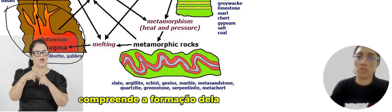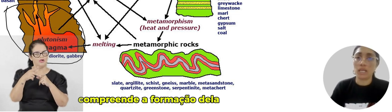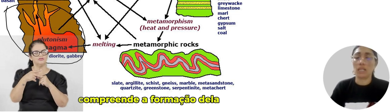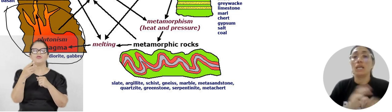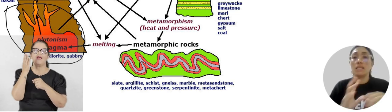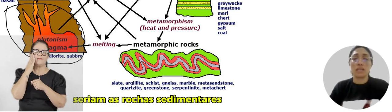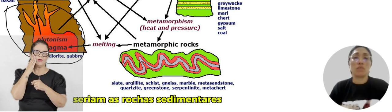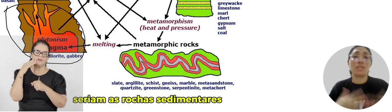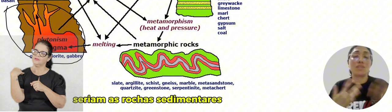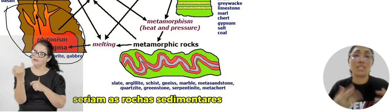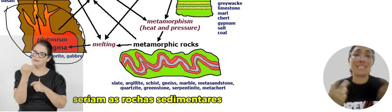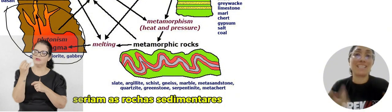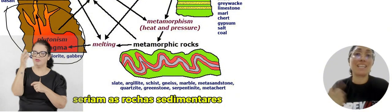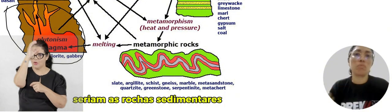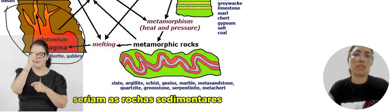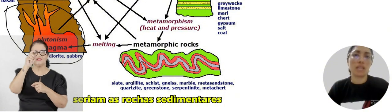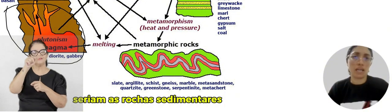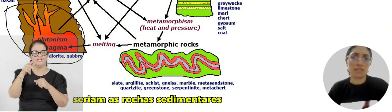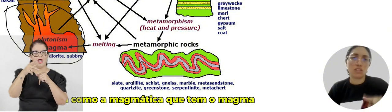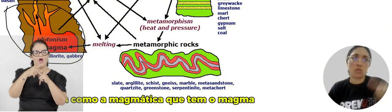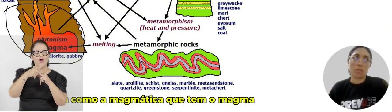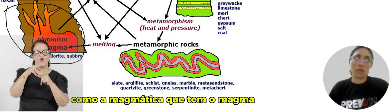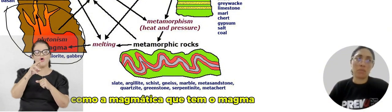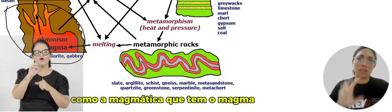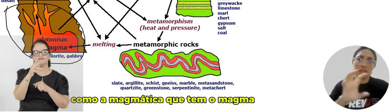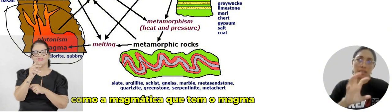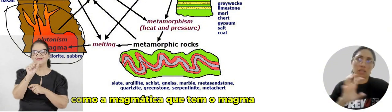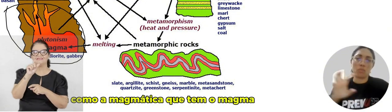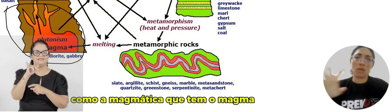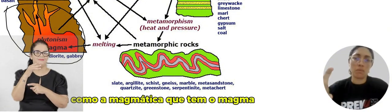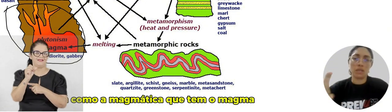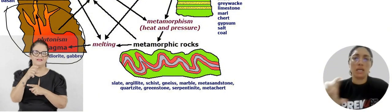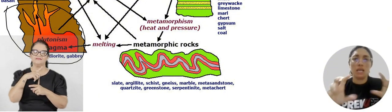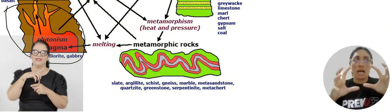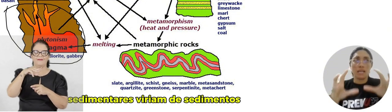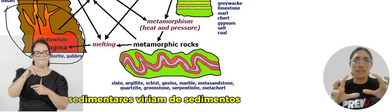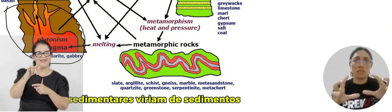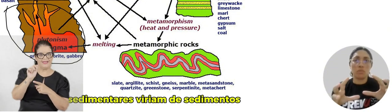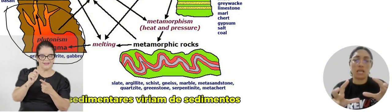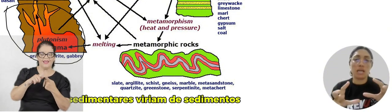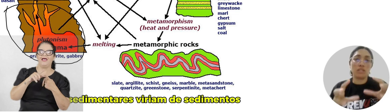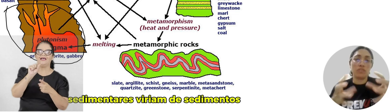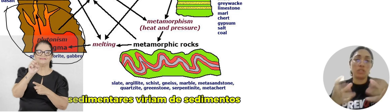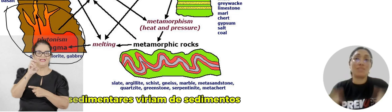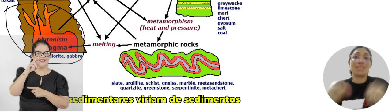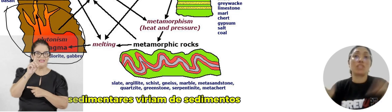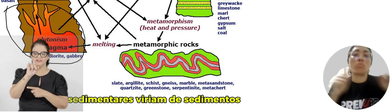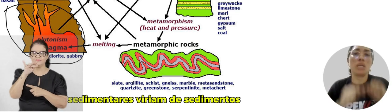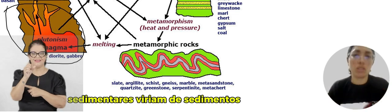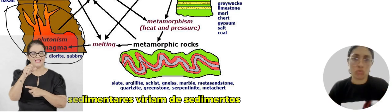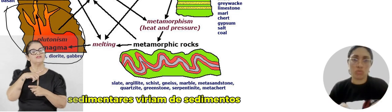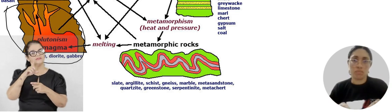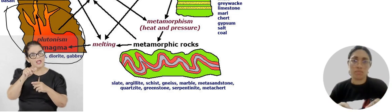a formação dela, seriam as rochas sedimentares. Assim como a magmática, que tem o magma, as sedimentares viriam de